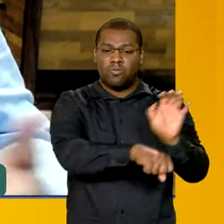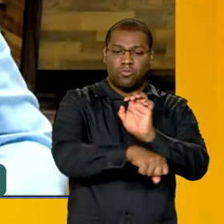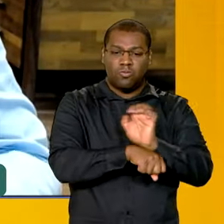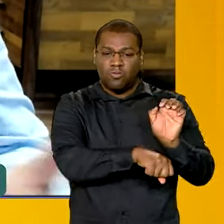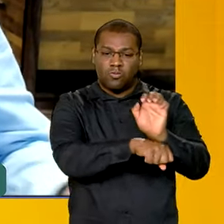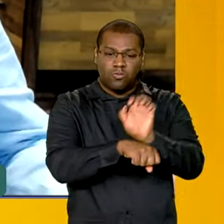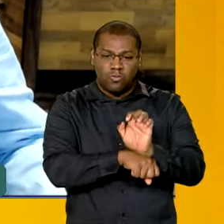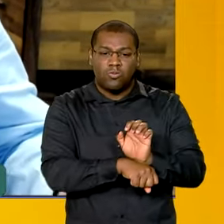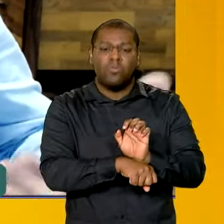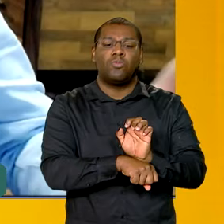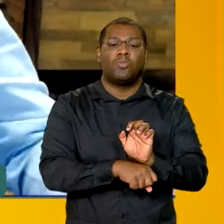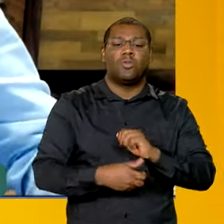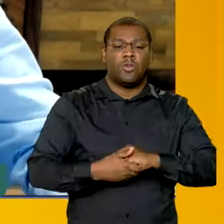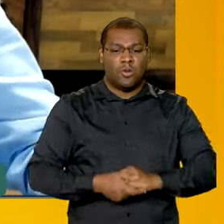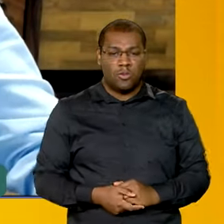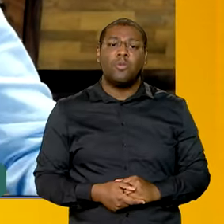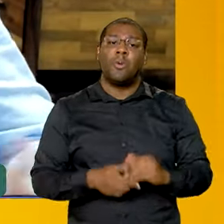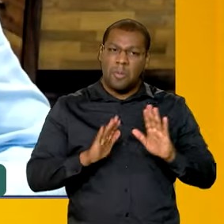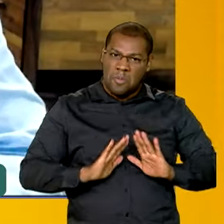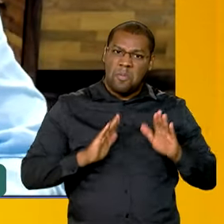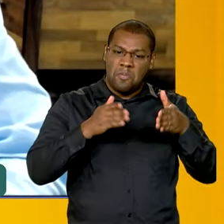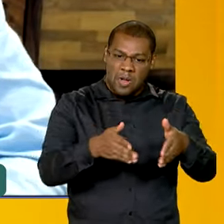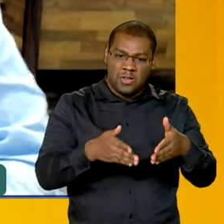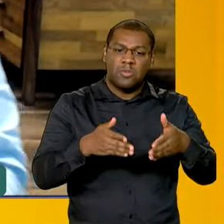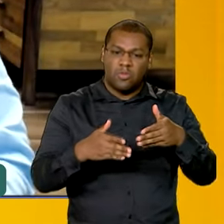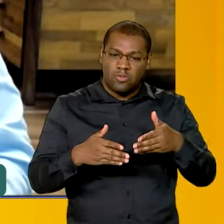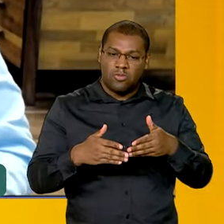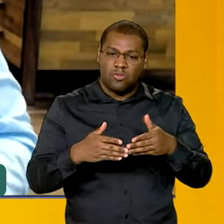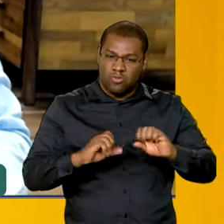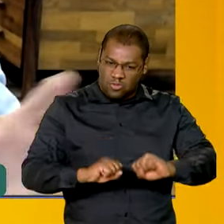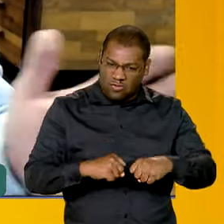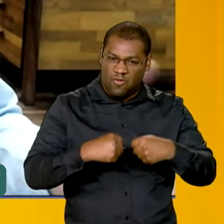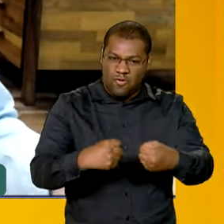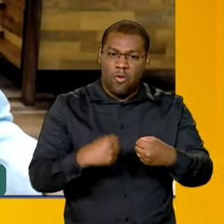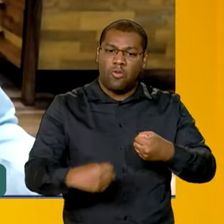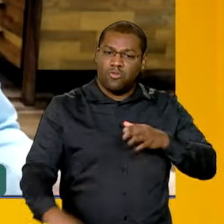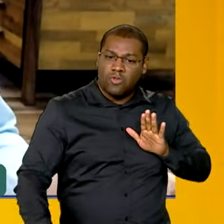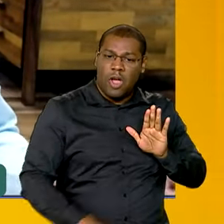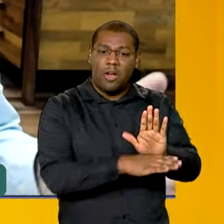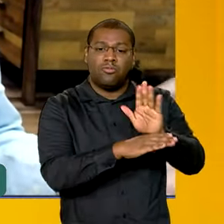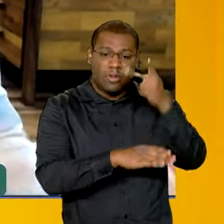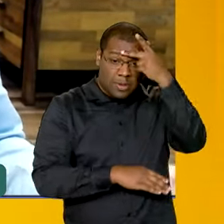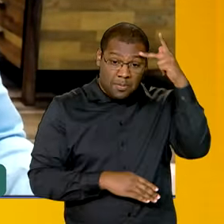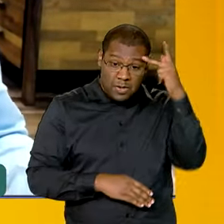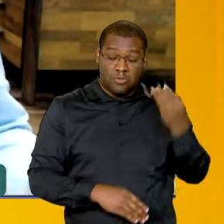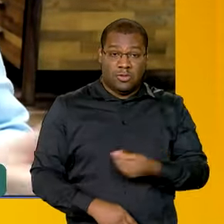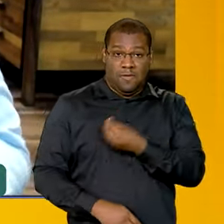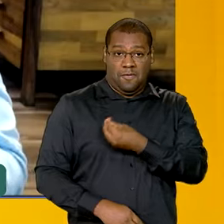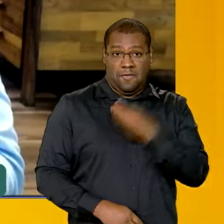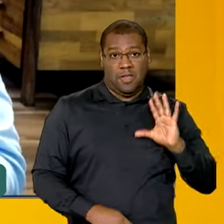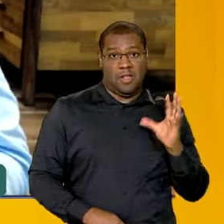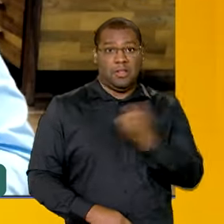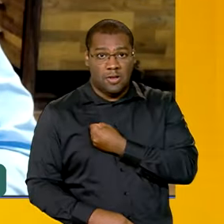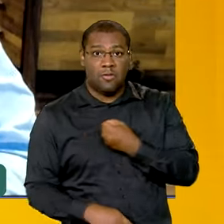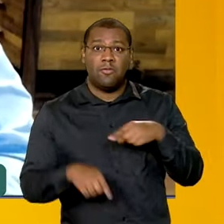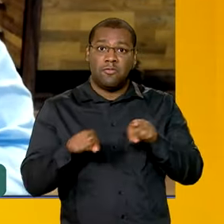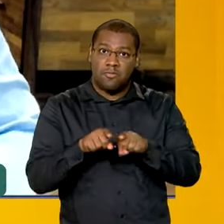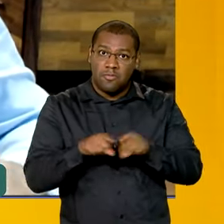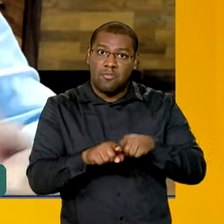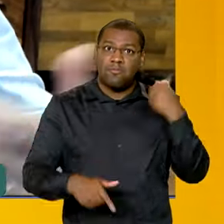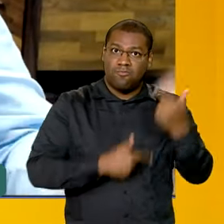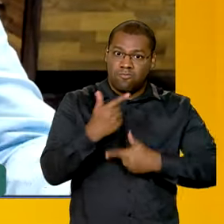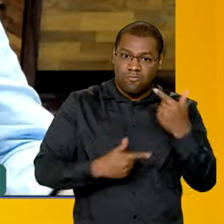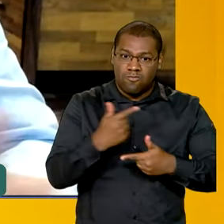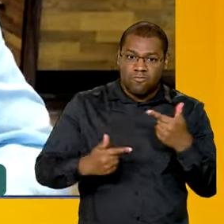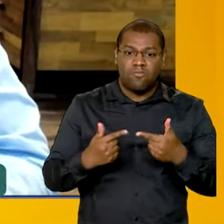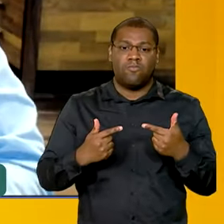os órgãos estão participantes ativos desse processo para salvar vidas, e começando a trabalhar o processo